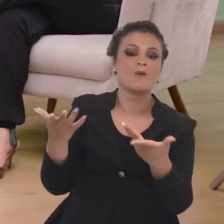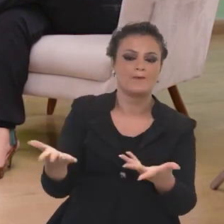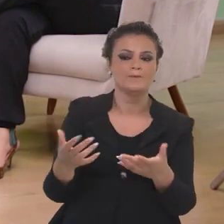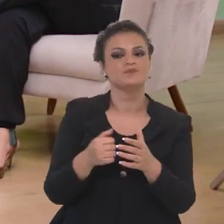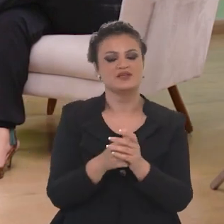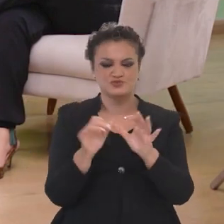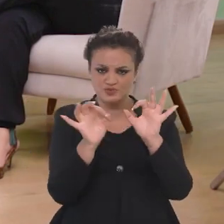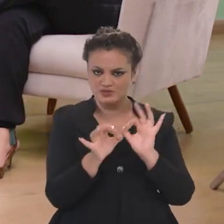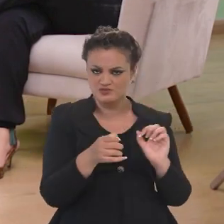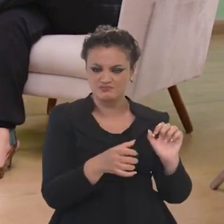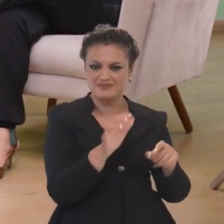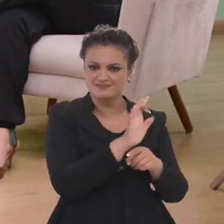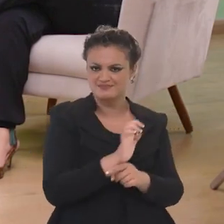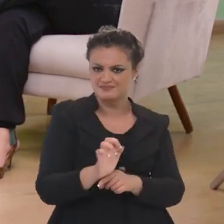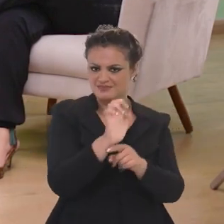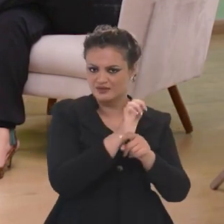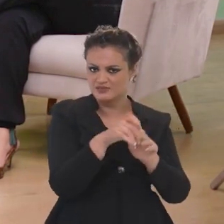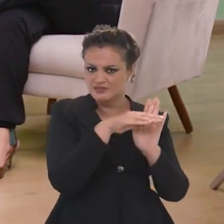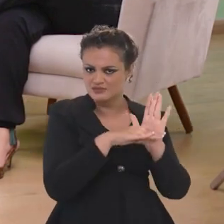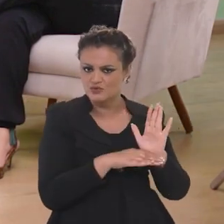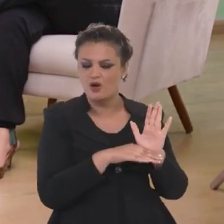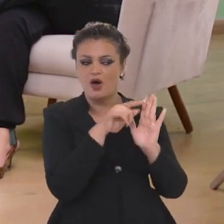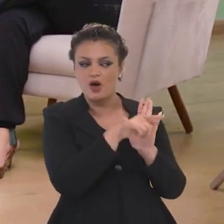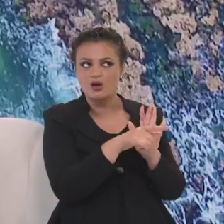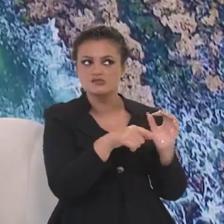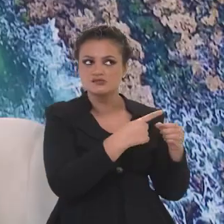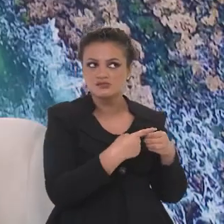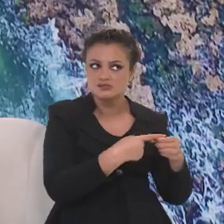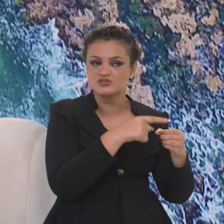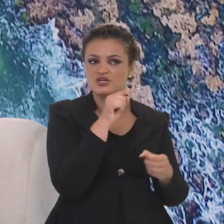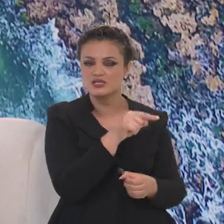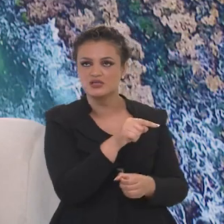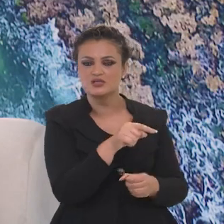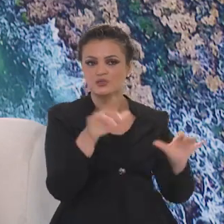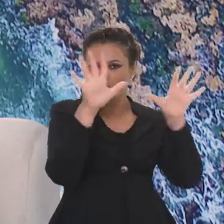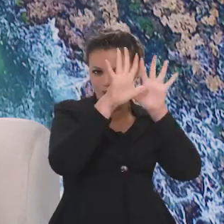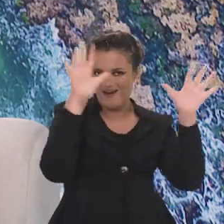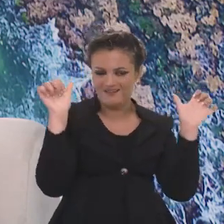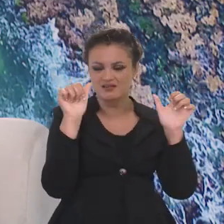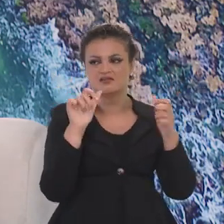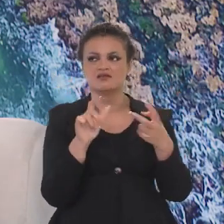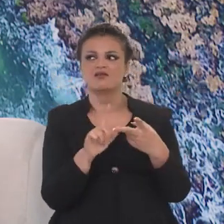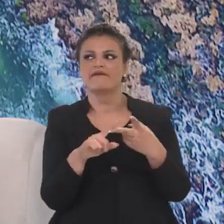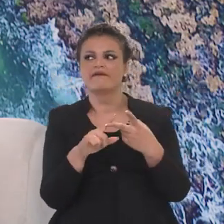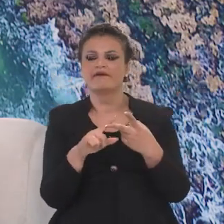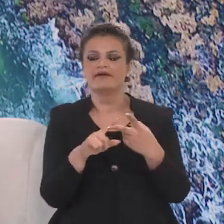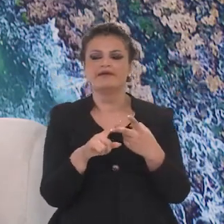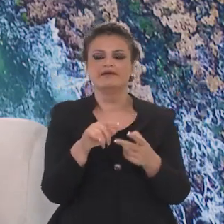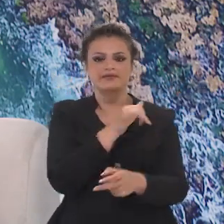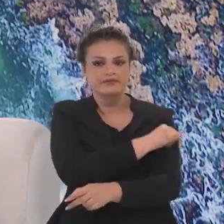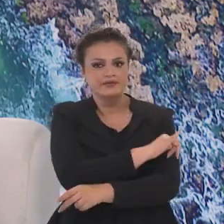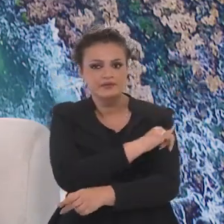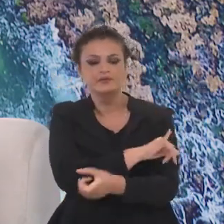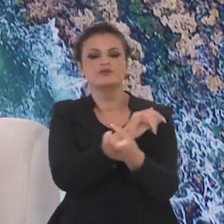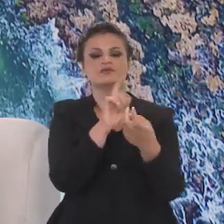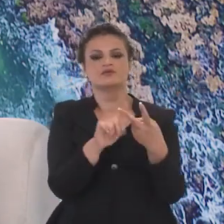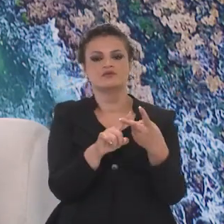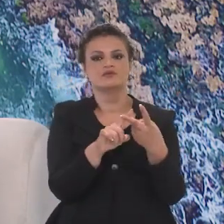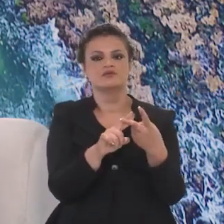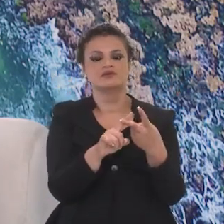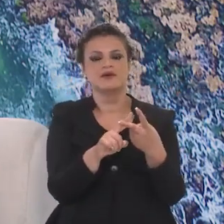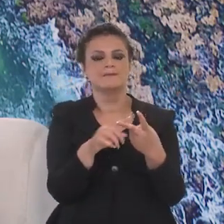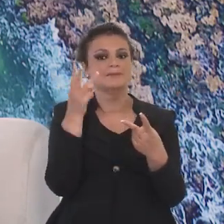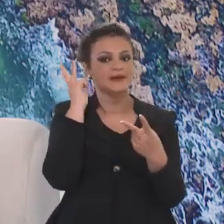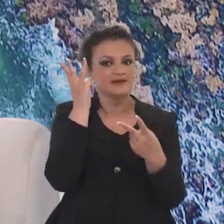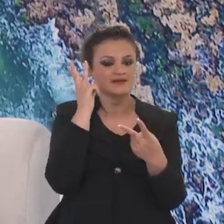fizemos esse mapa, a gente tem todos os estados listados assim, olha, essas cidades do Acre, essas cidades aqui do Rio de Janeiro, essas